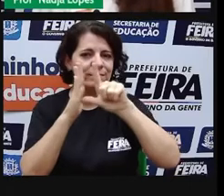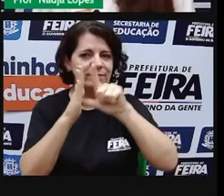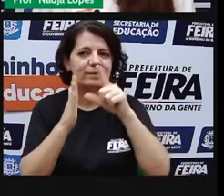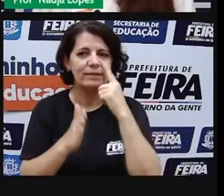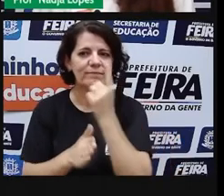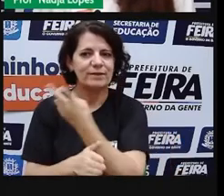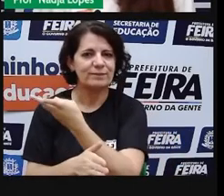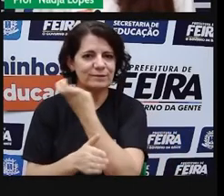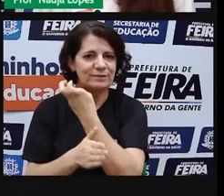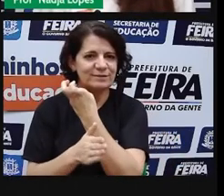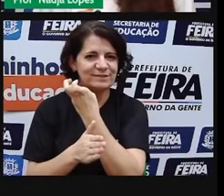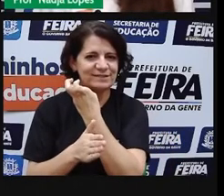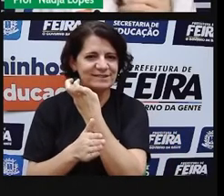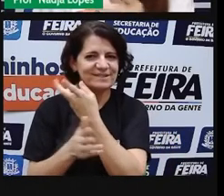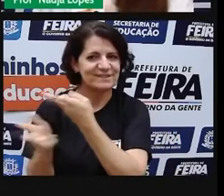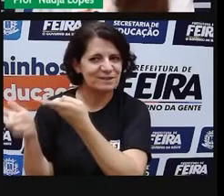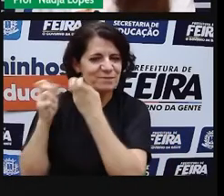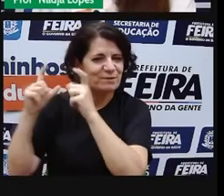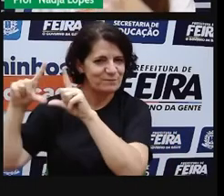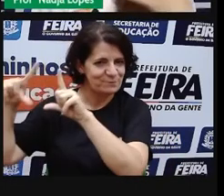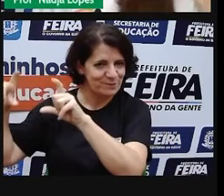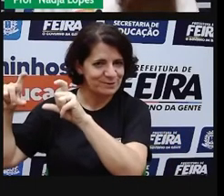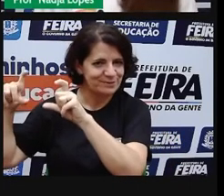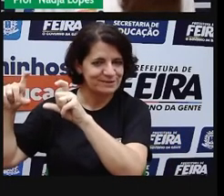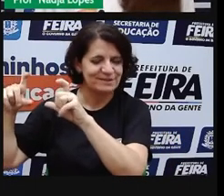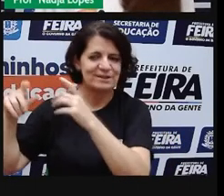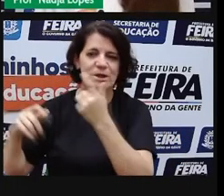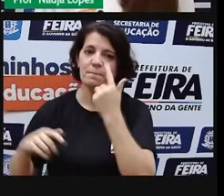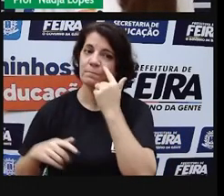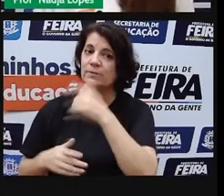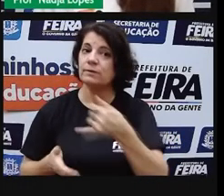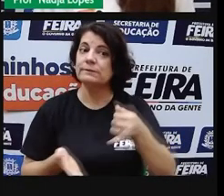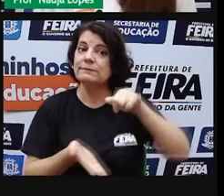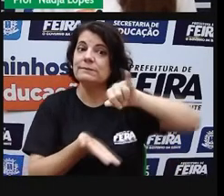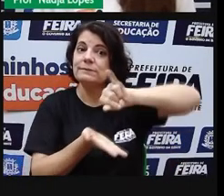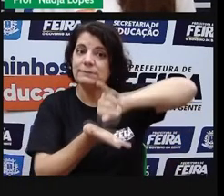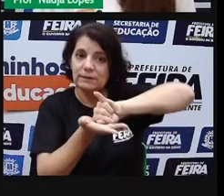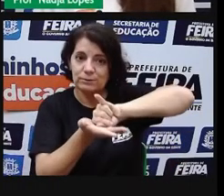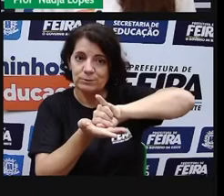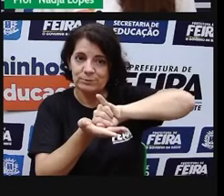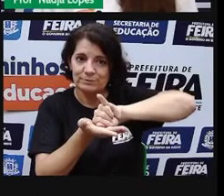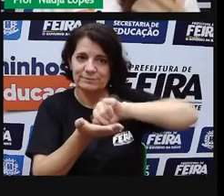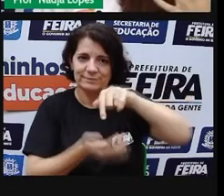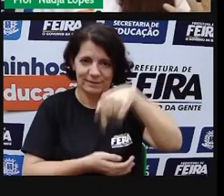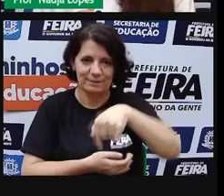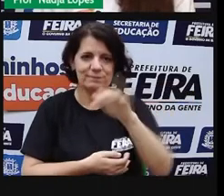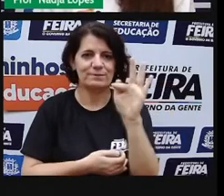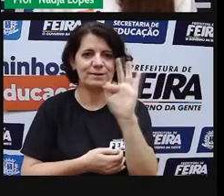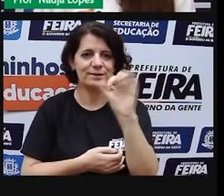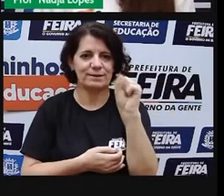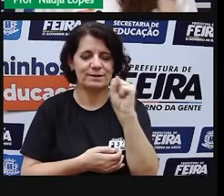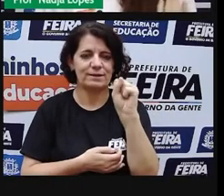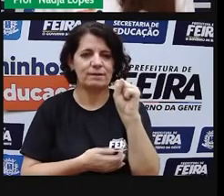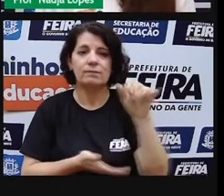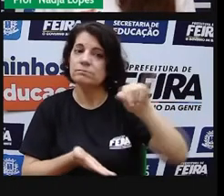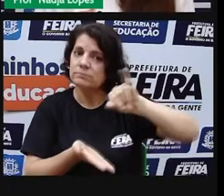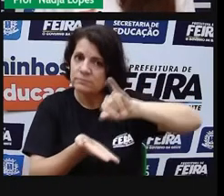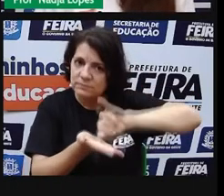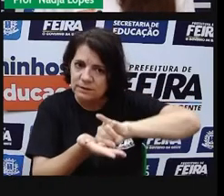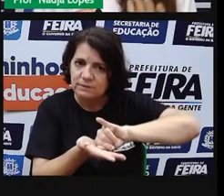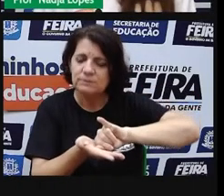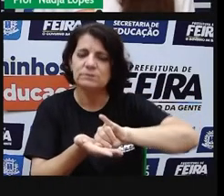né, um local que a gente chama de centro da cidade, que a gente vê a maior concentração de